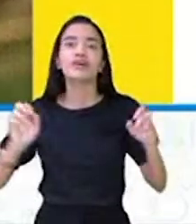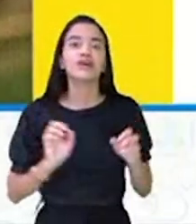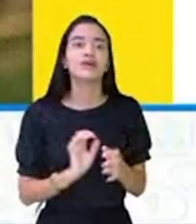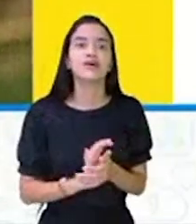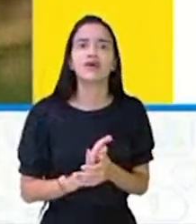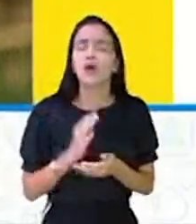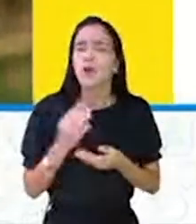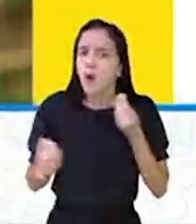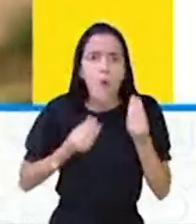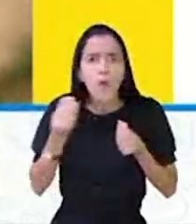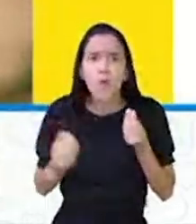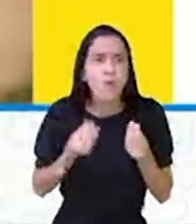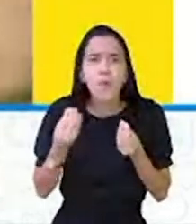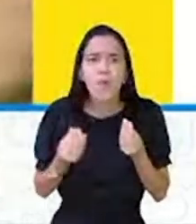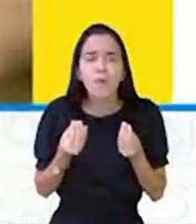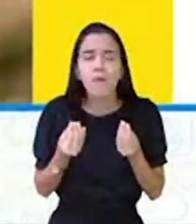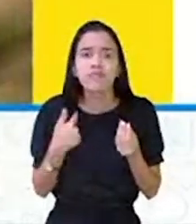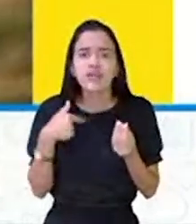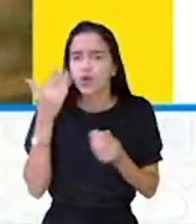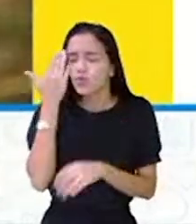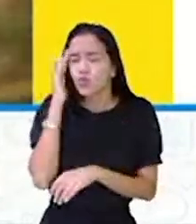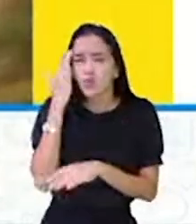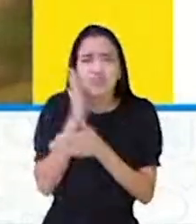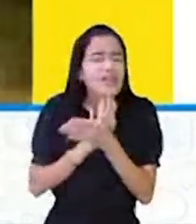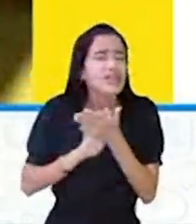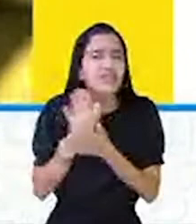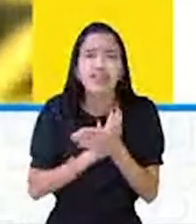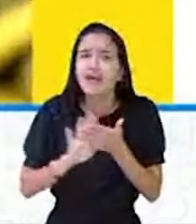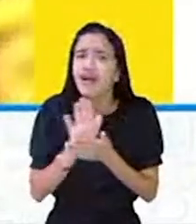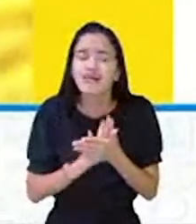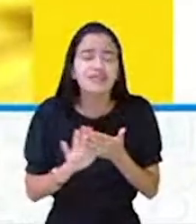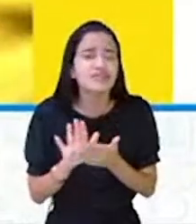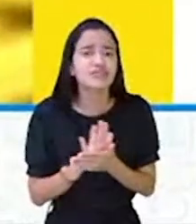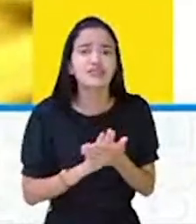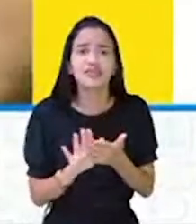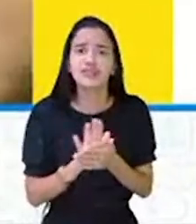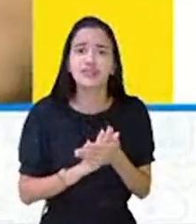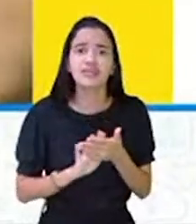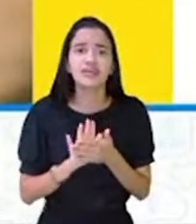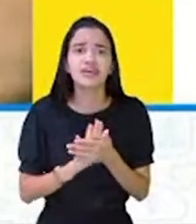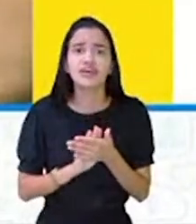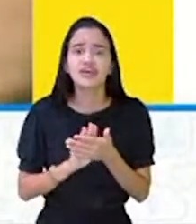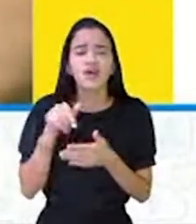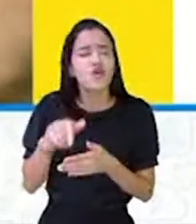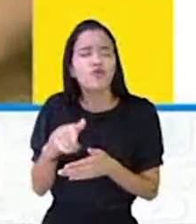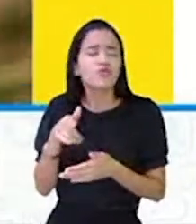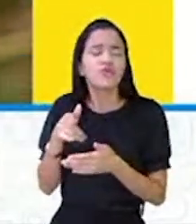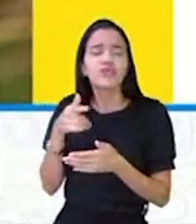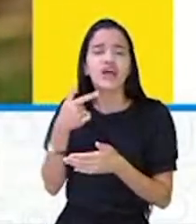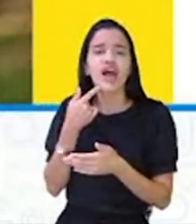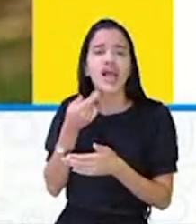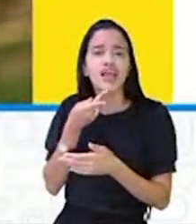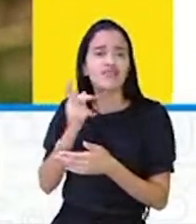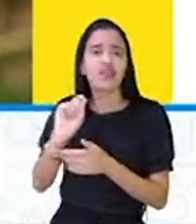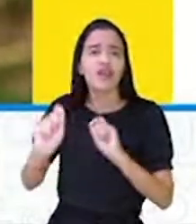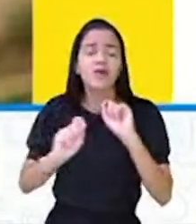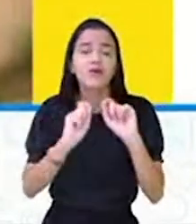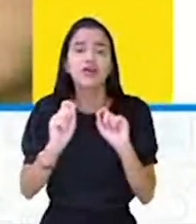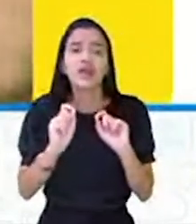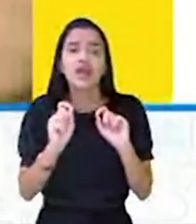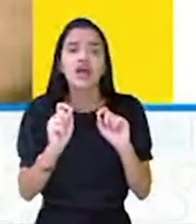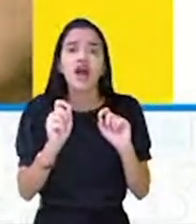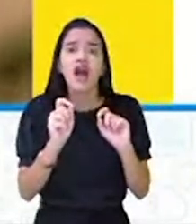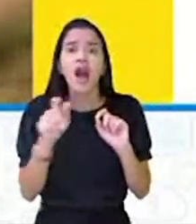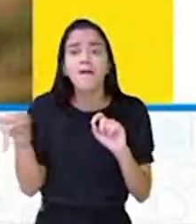Como assim, Carijó? Não estou entendendo nada. O que você quer dizer? Onde está a professora